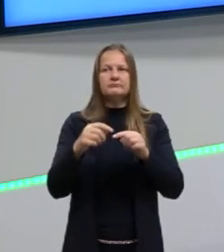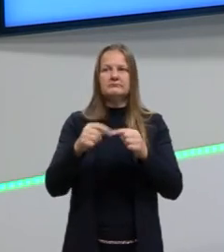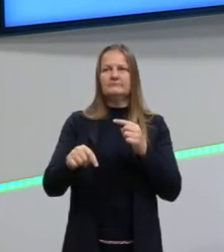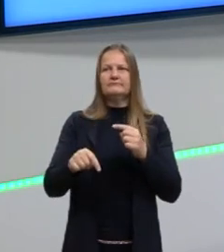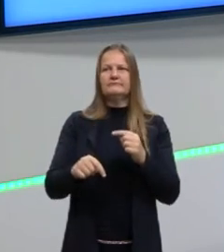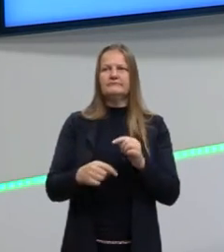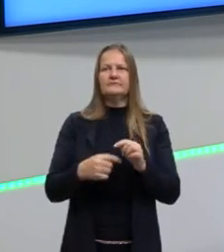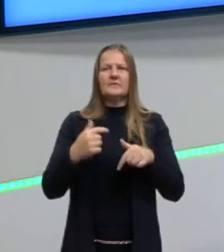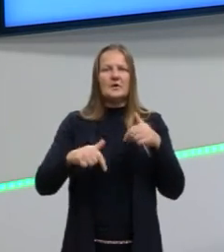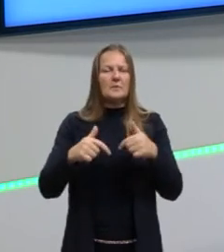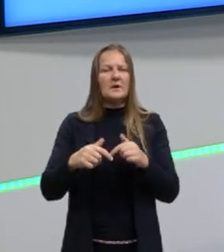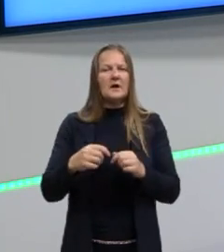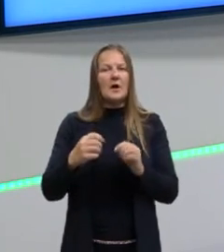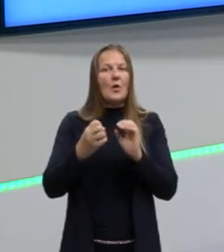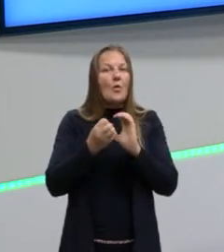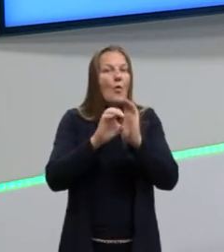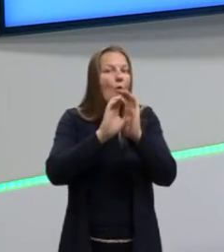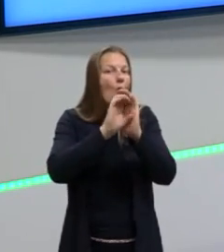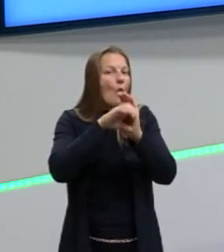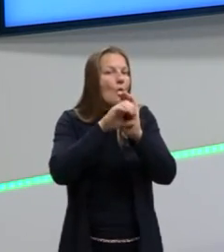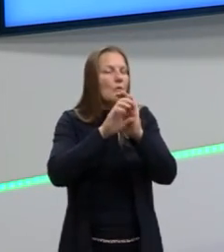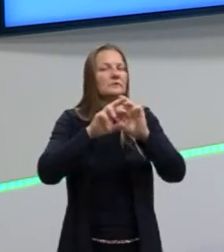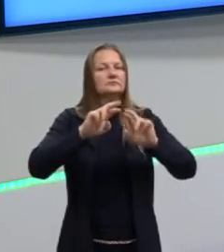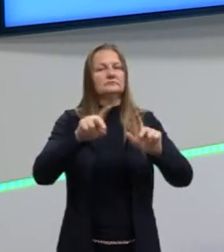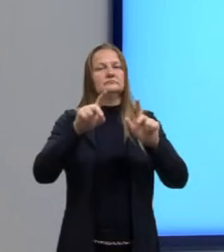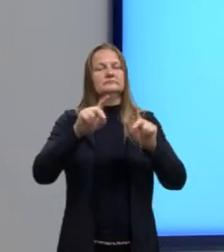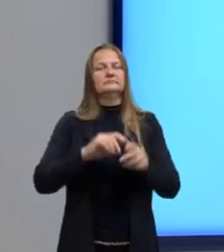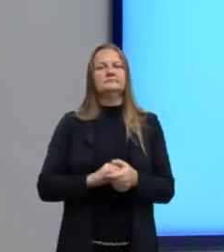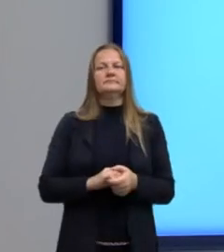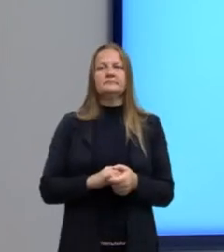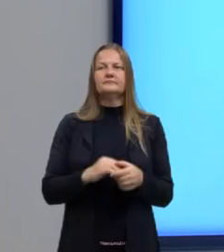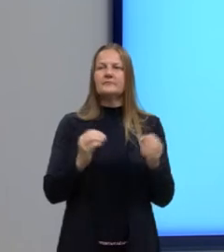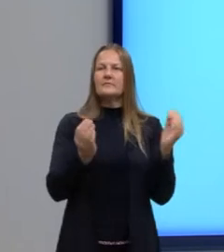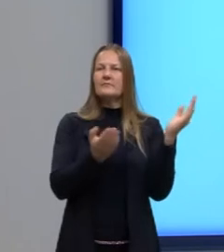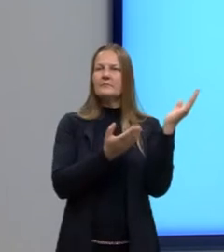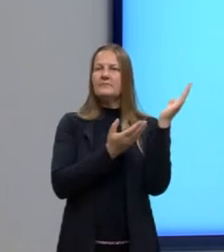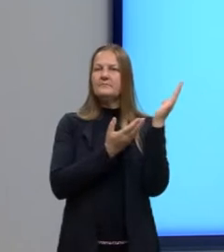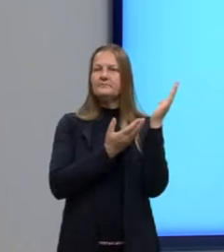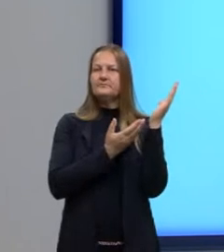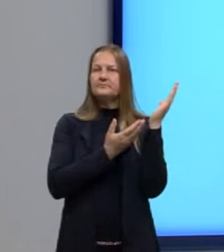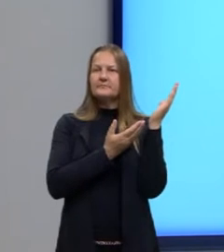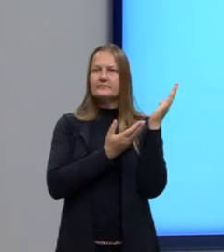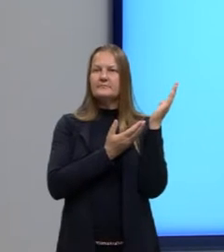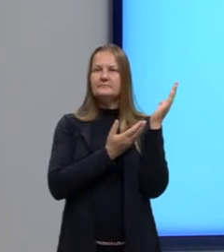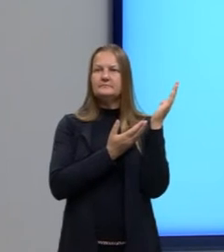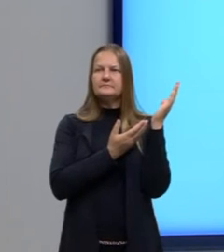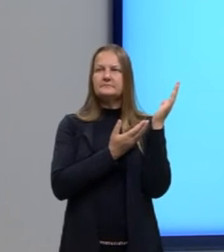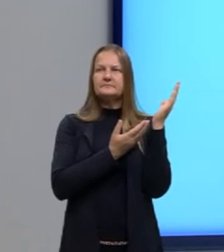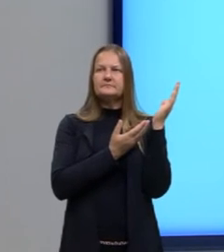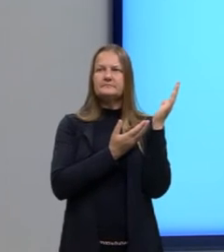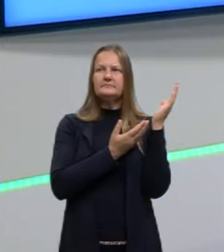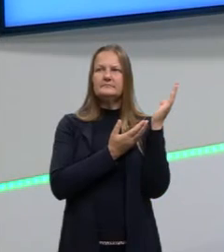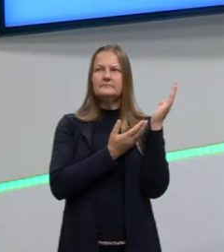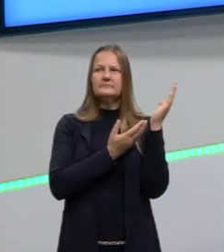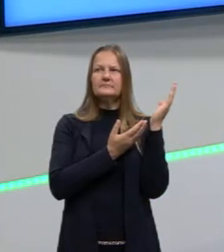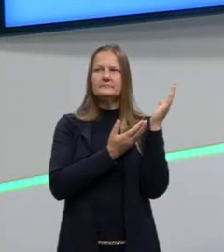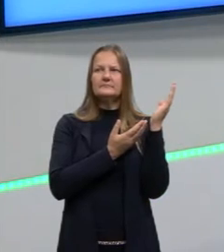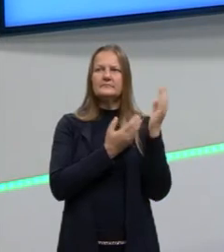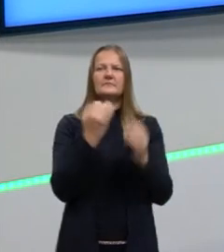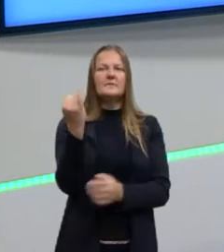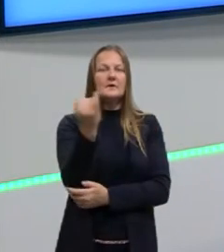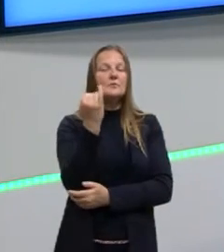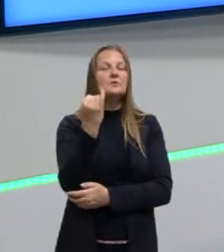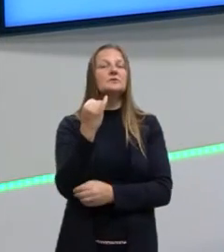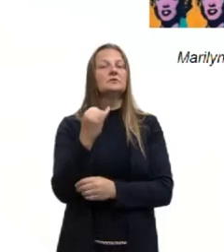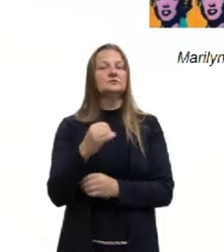trabalhar um conceito. E nessa ideia então, vamos lá, vamos conhecer aqui, vamos se aprofundar, bem importante esse